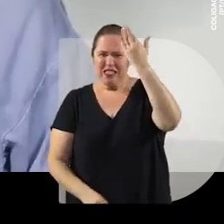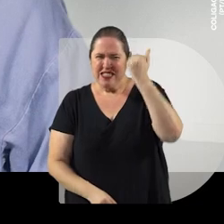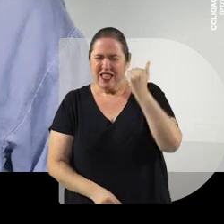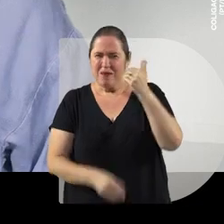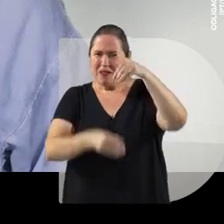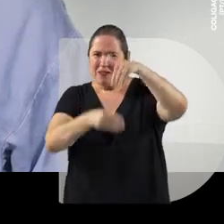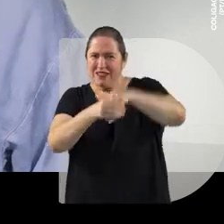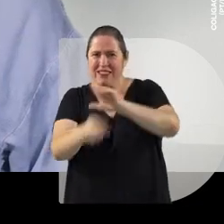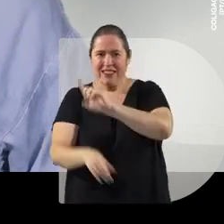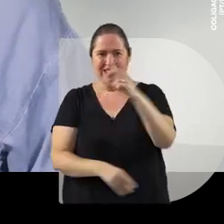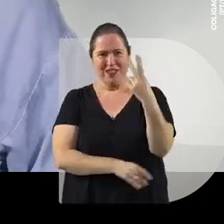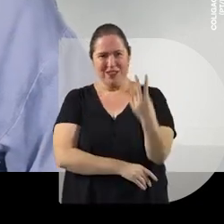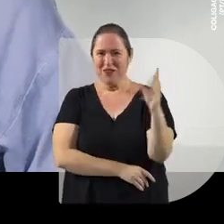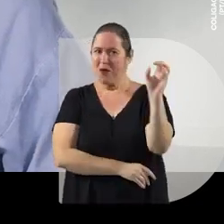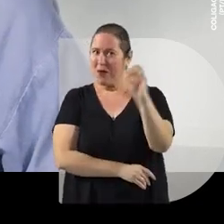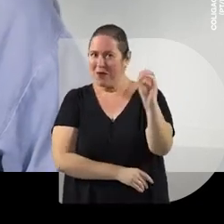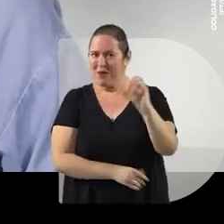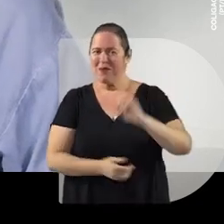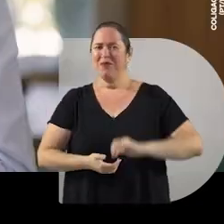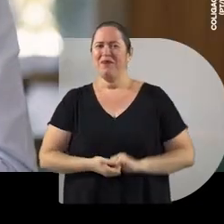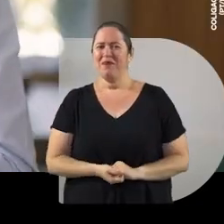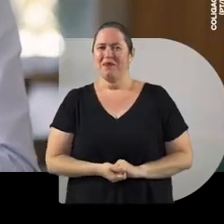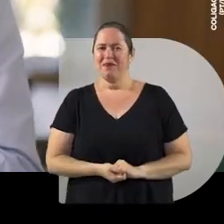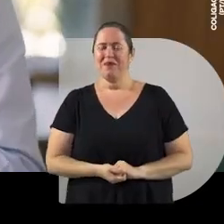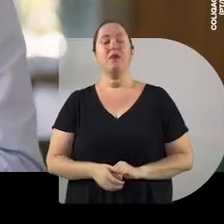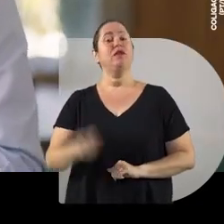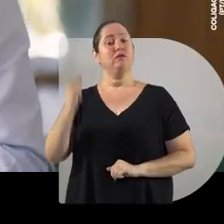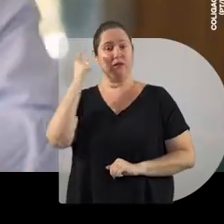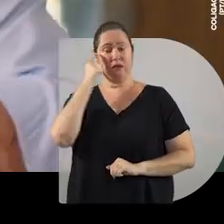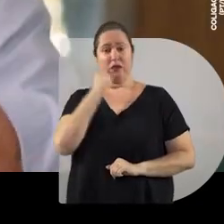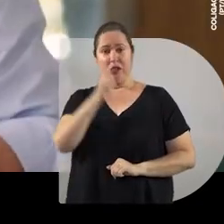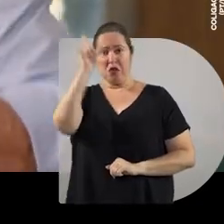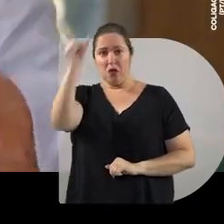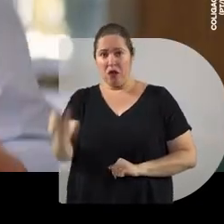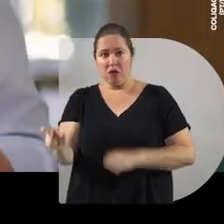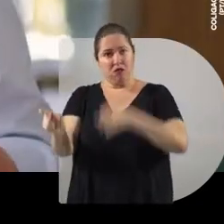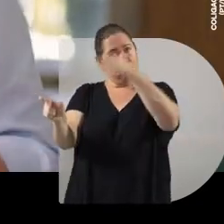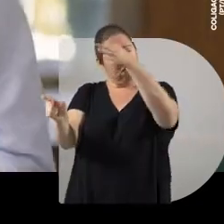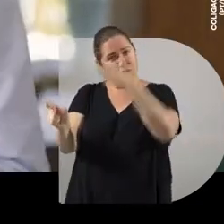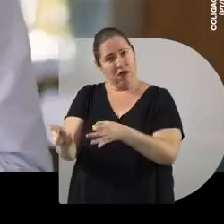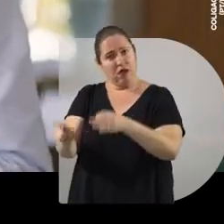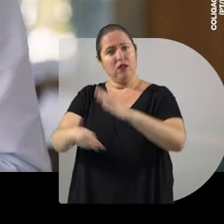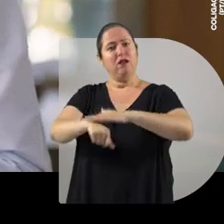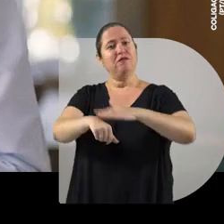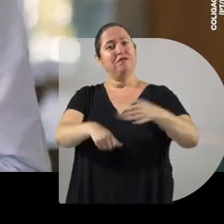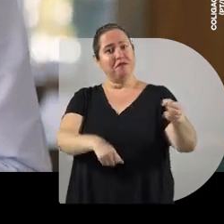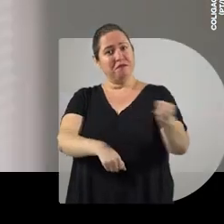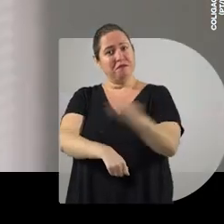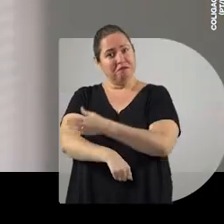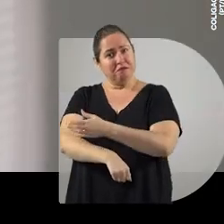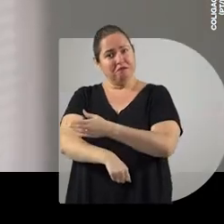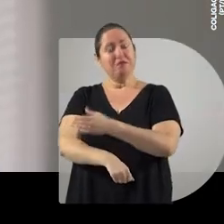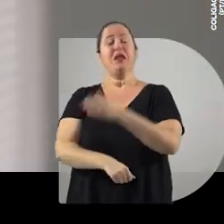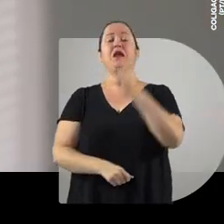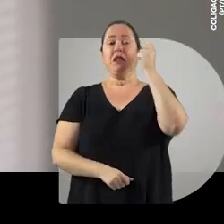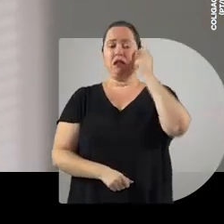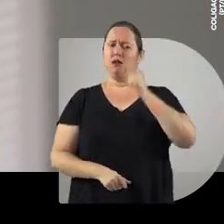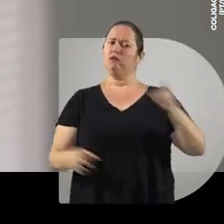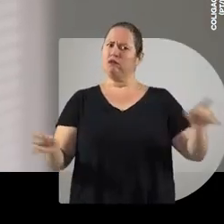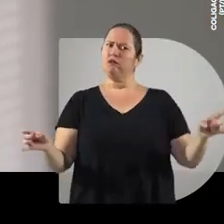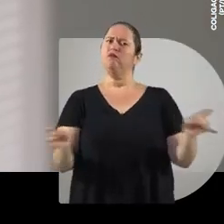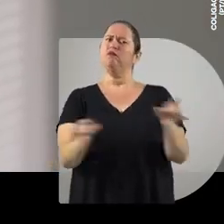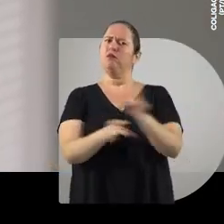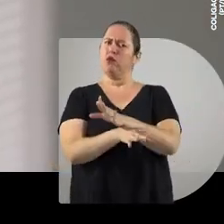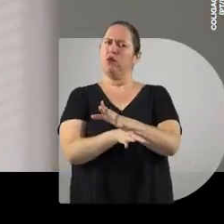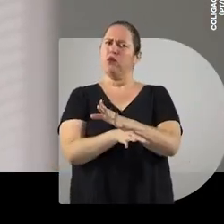você já sabe como acertar no dia 2 de outubro. Danilo é o cara certo para esse novo tempo. Danilo Cabral está